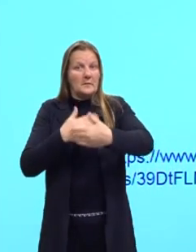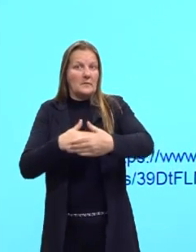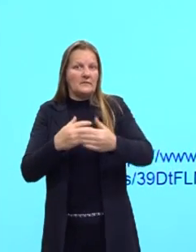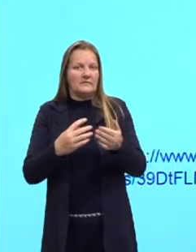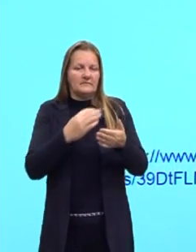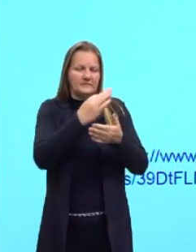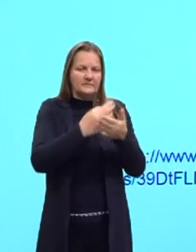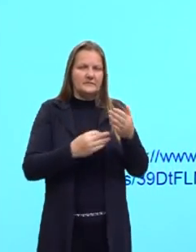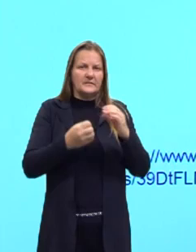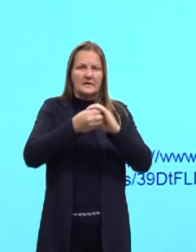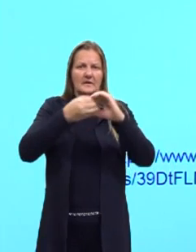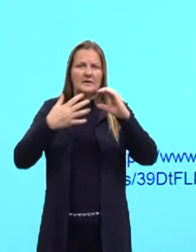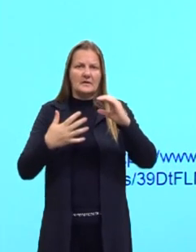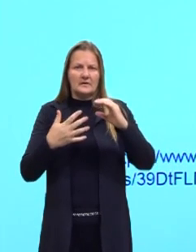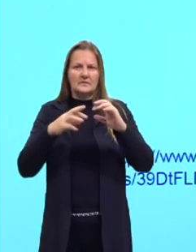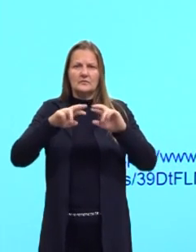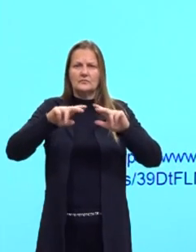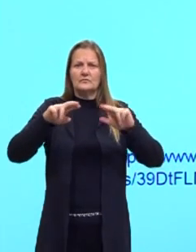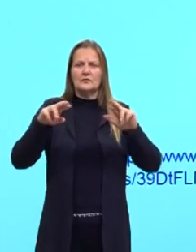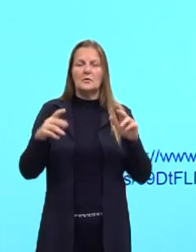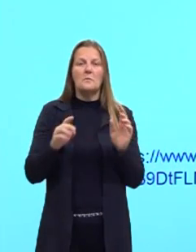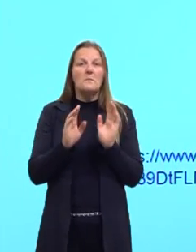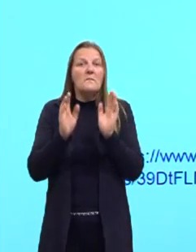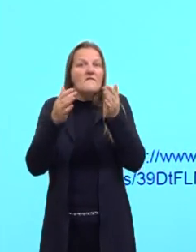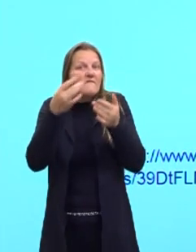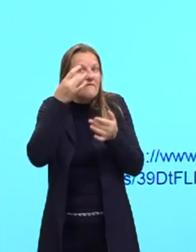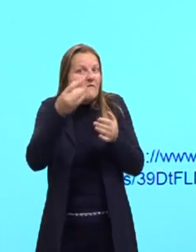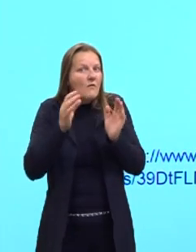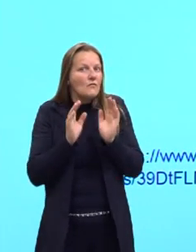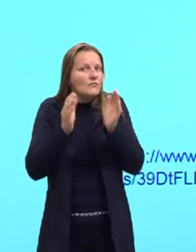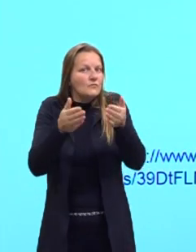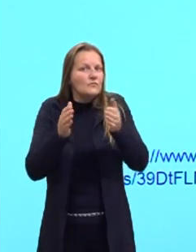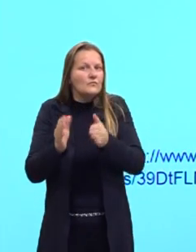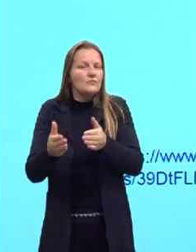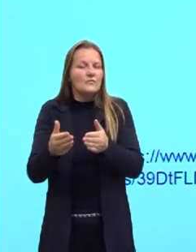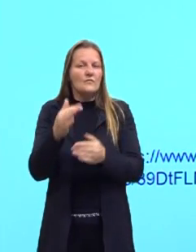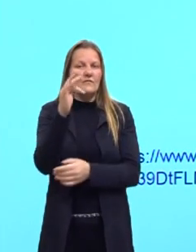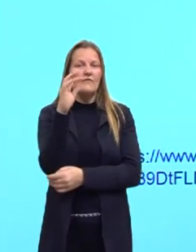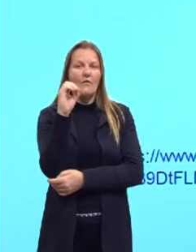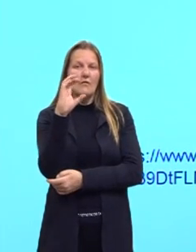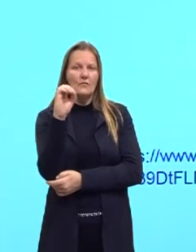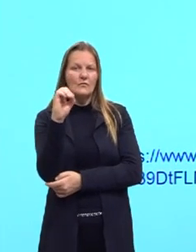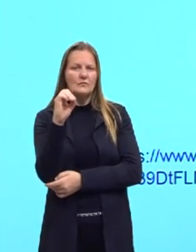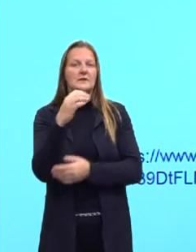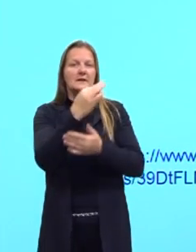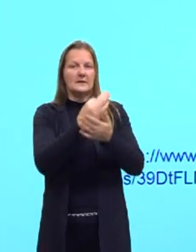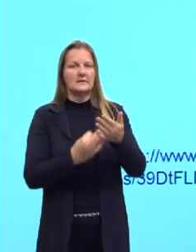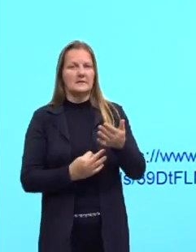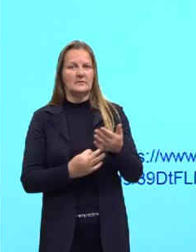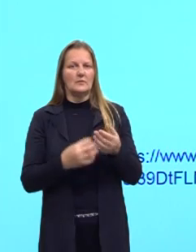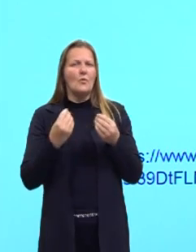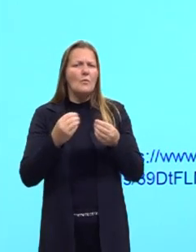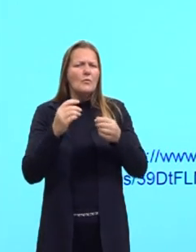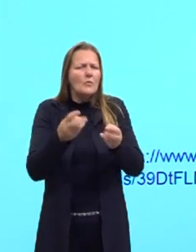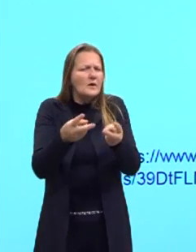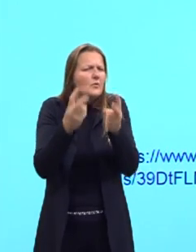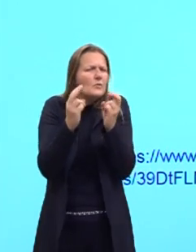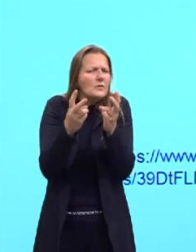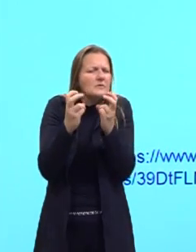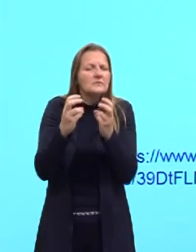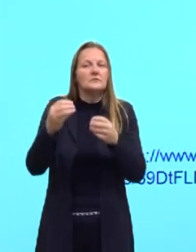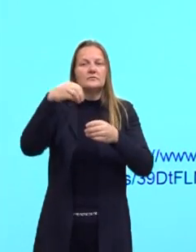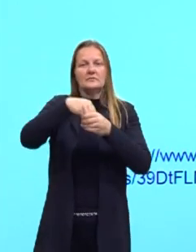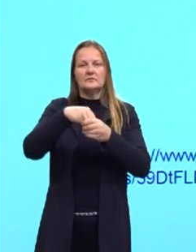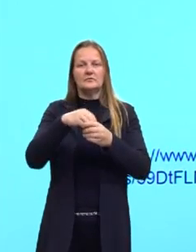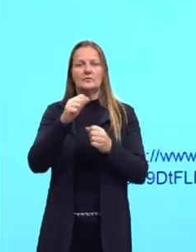estudamos as classes gramaticais, mas o nosso foco é o texto. Então, como é que nós vamos reconhecer isso dentro de um texto? O